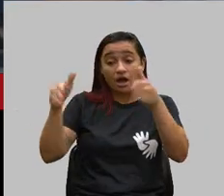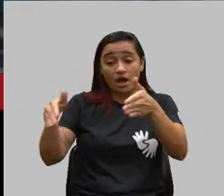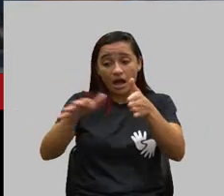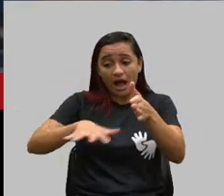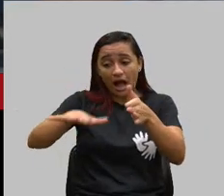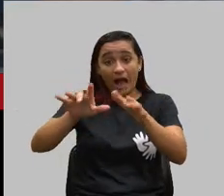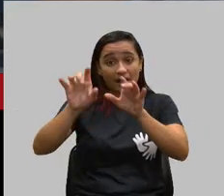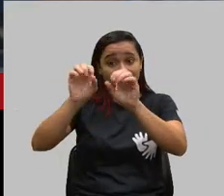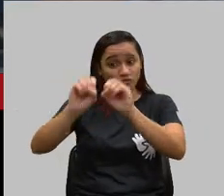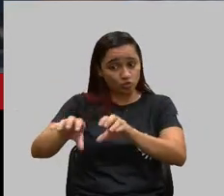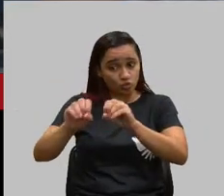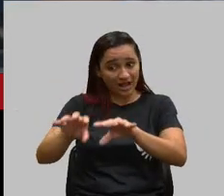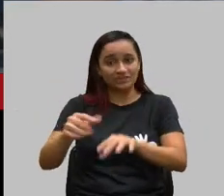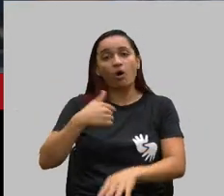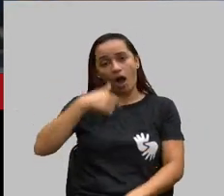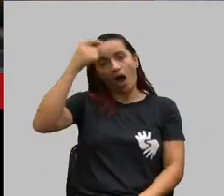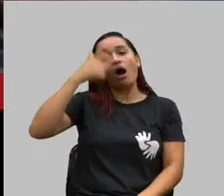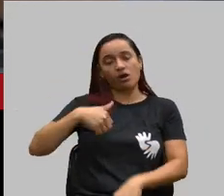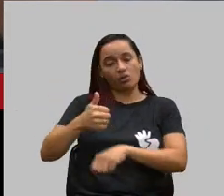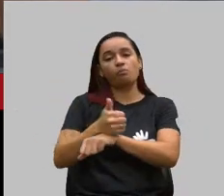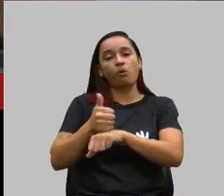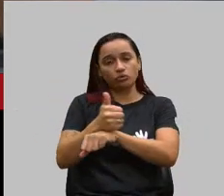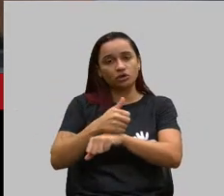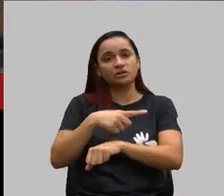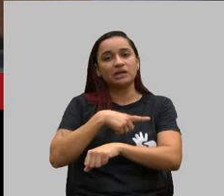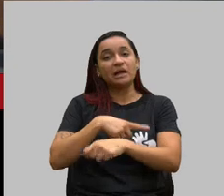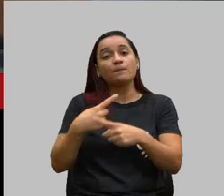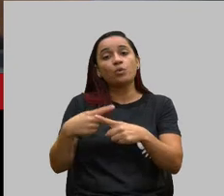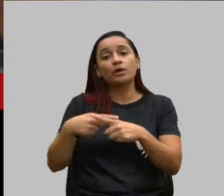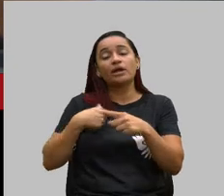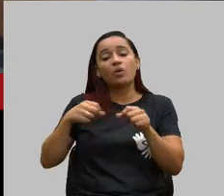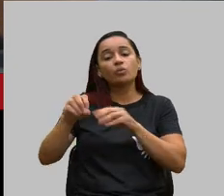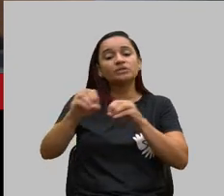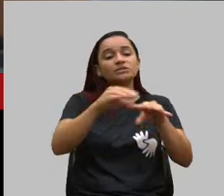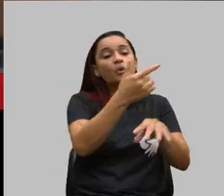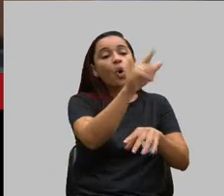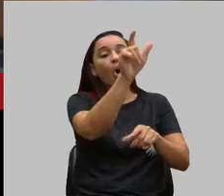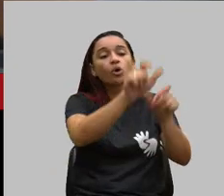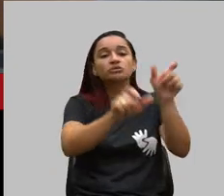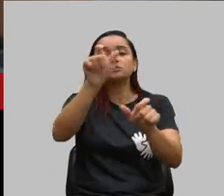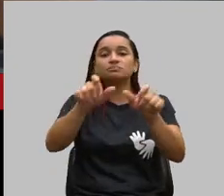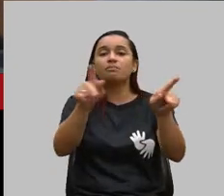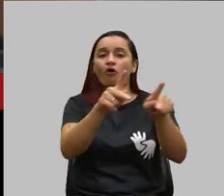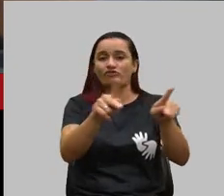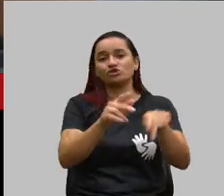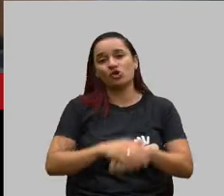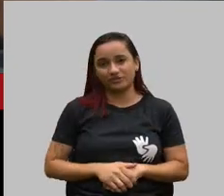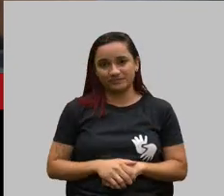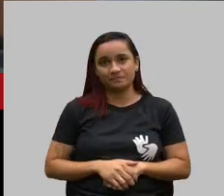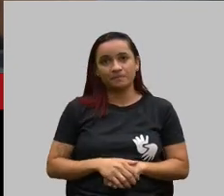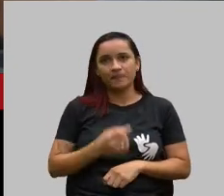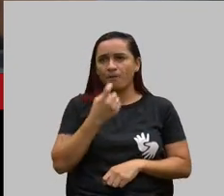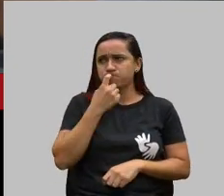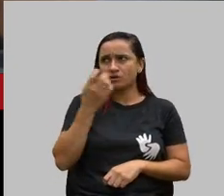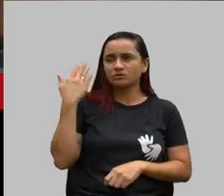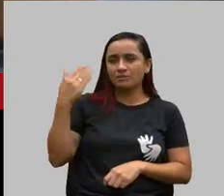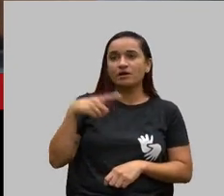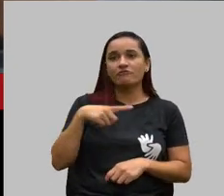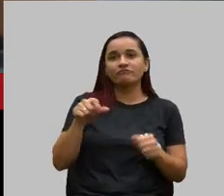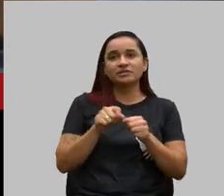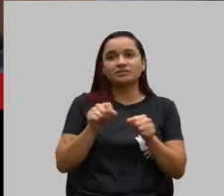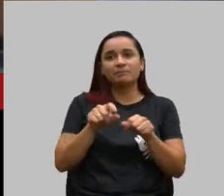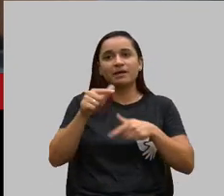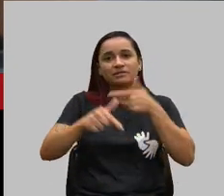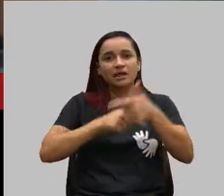inclusive eu faço capacitação para professores, fizemos recentemente para a Guarda Municipal de Belo Horizonte,